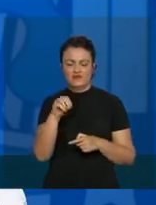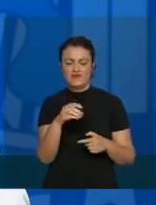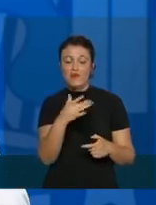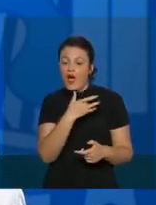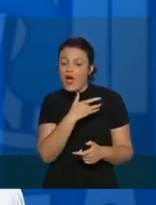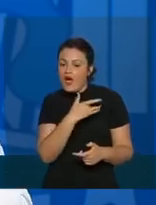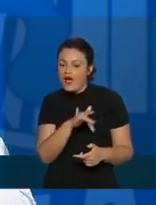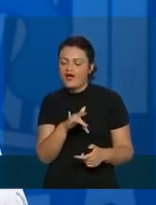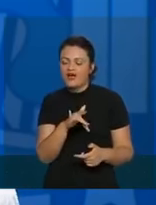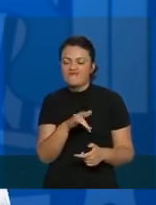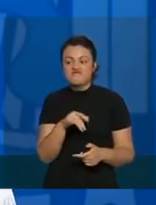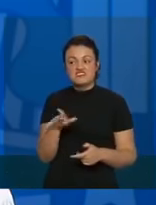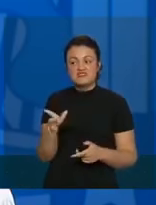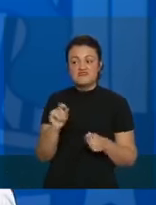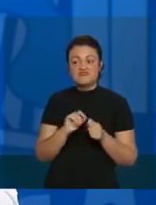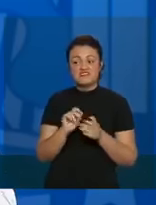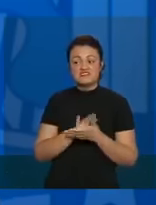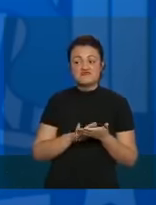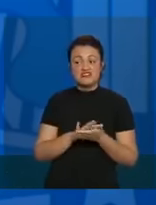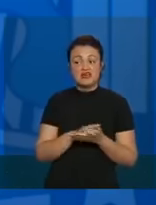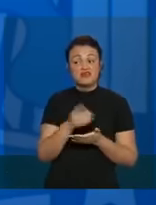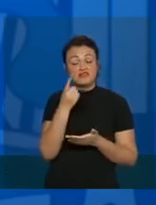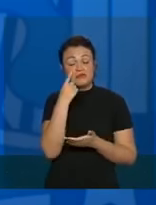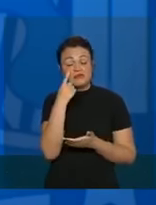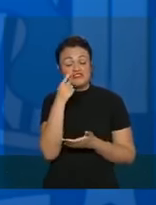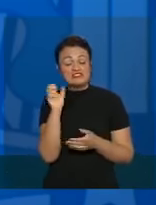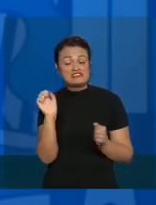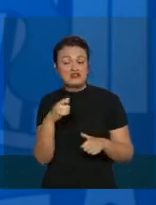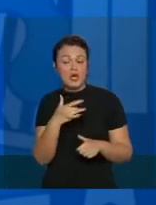fazer, eu vou usar isso daqui para ver se dá certo.